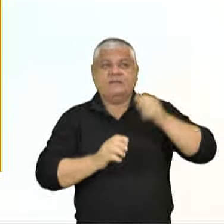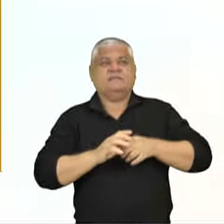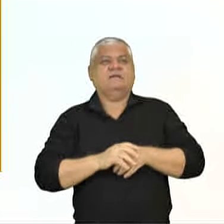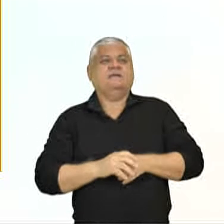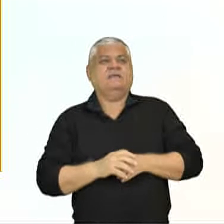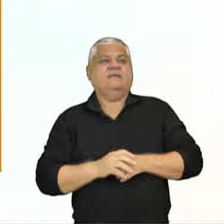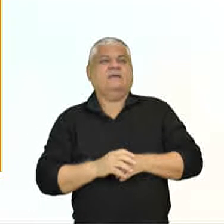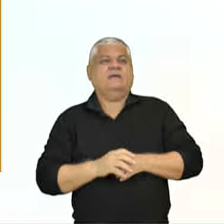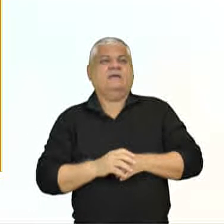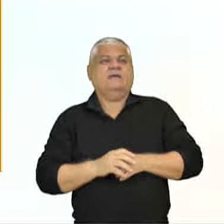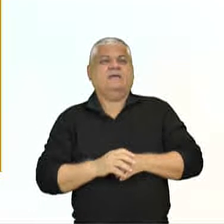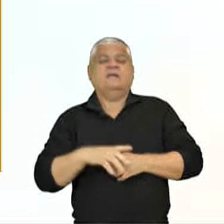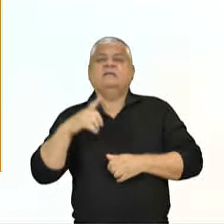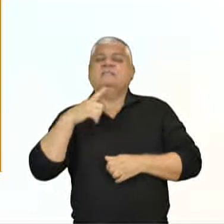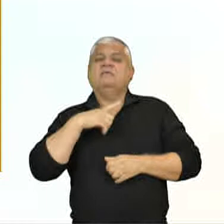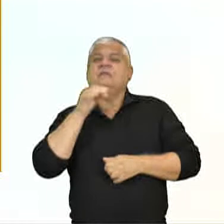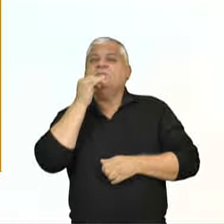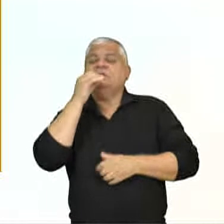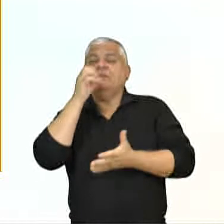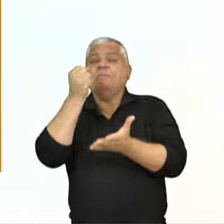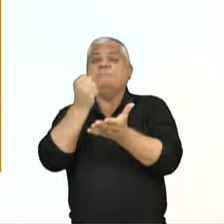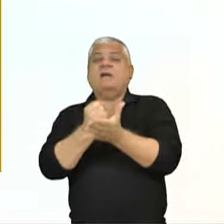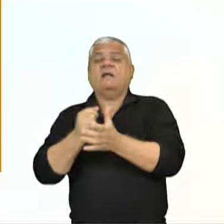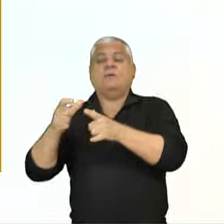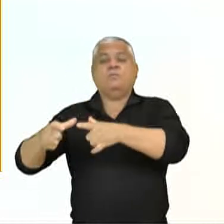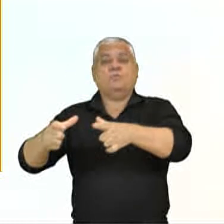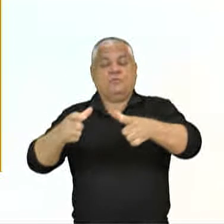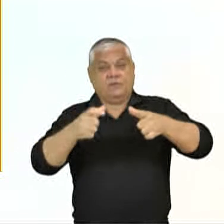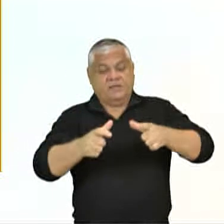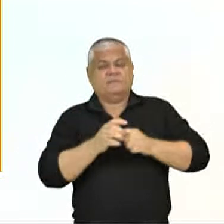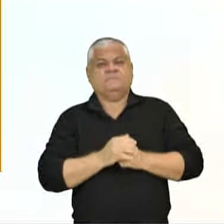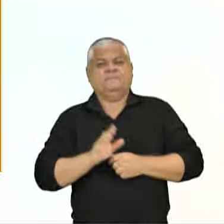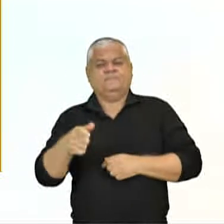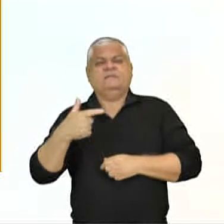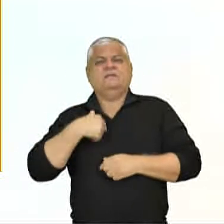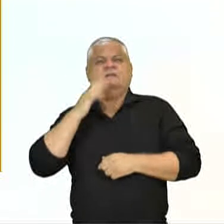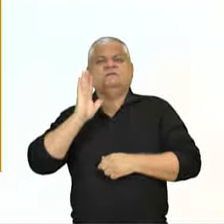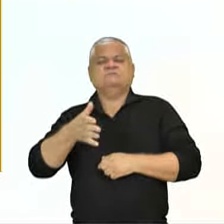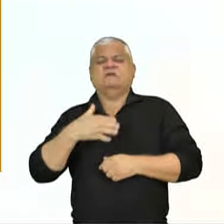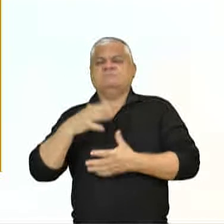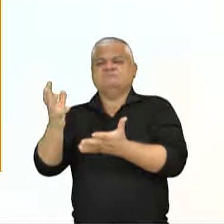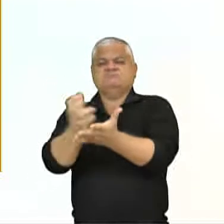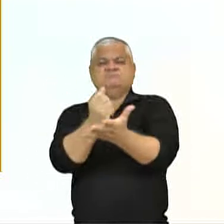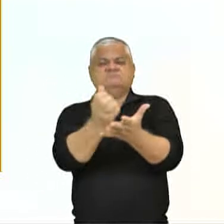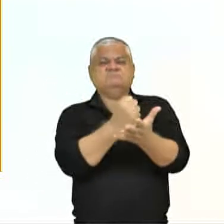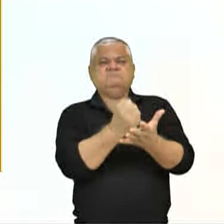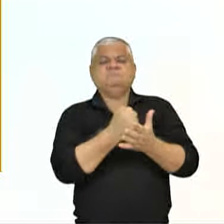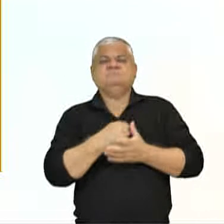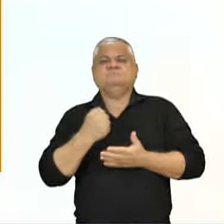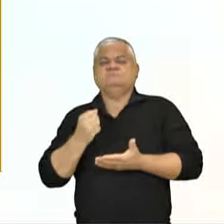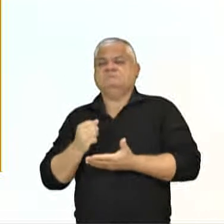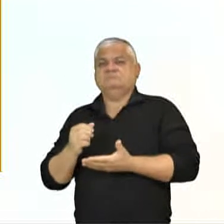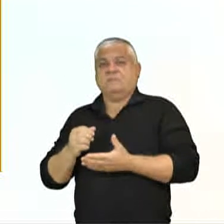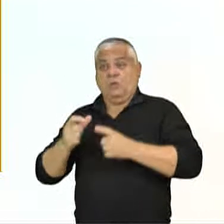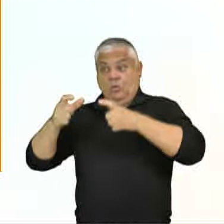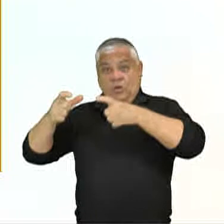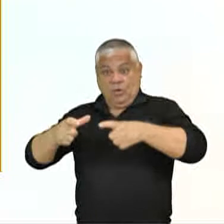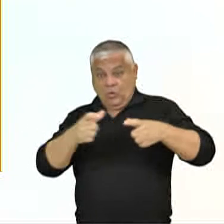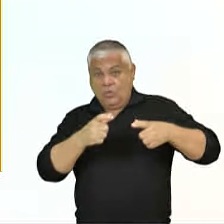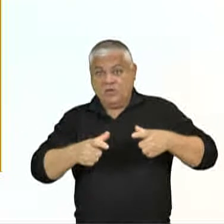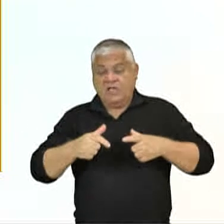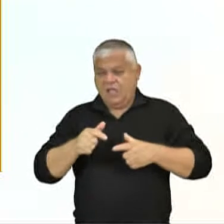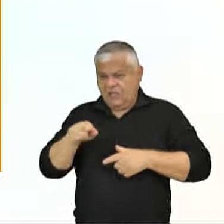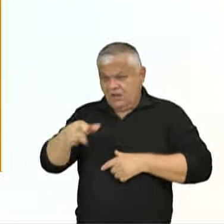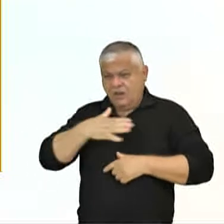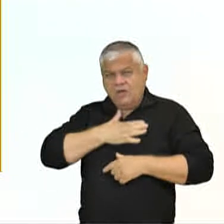determinado território ocupado. Ou seja, como ele já tem essa visão de conquista, eles vão chegar nos locais, nos locais que eles vão